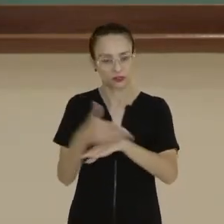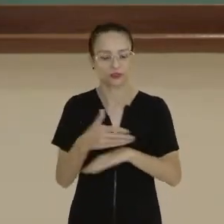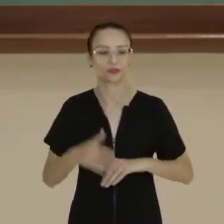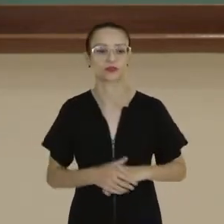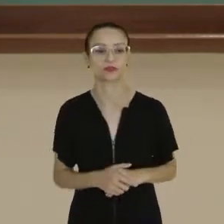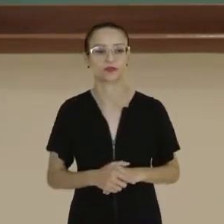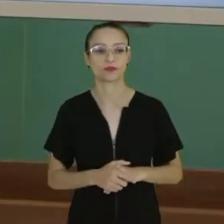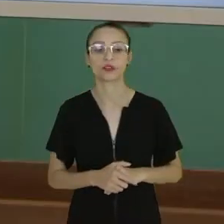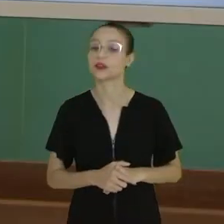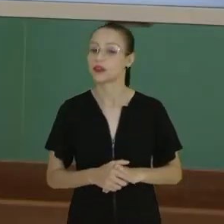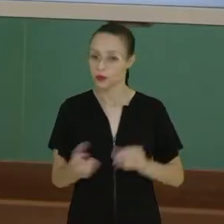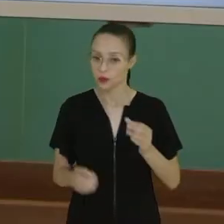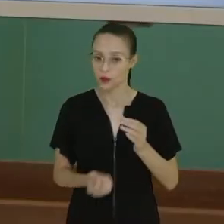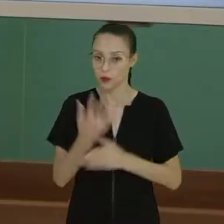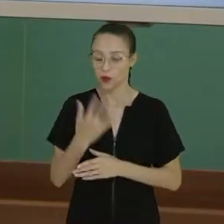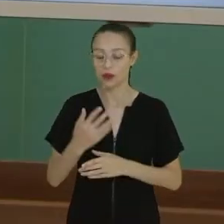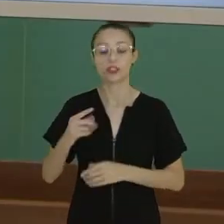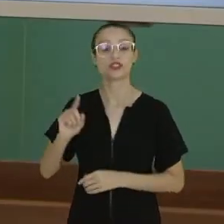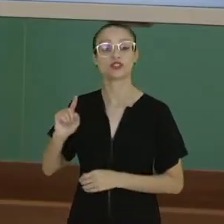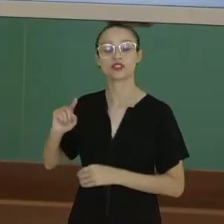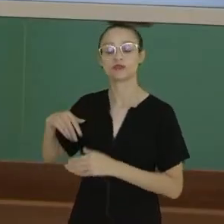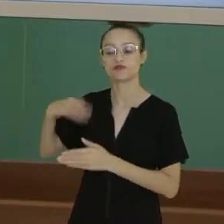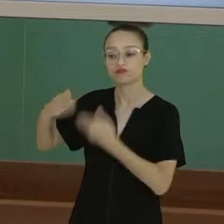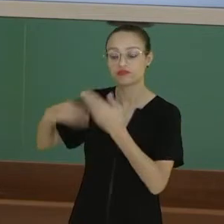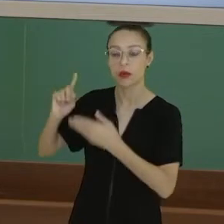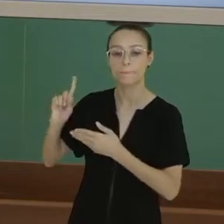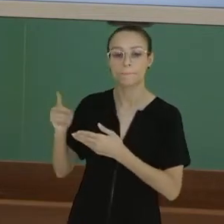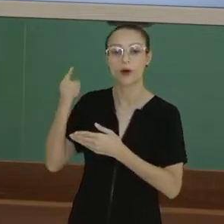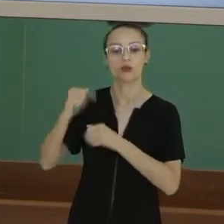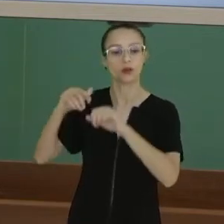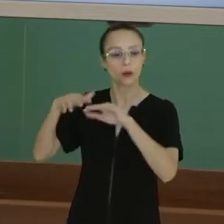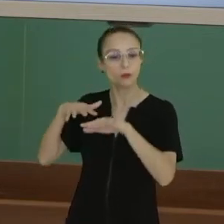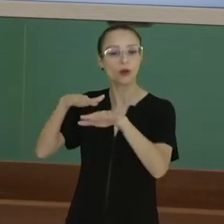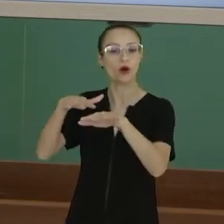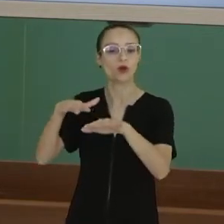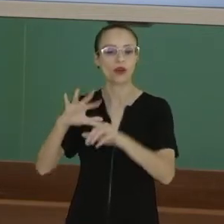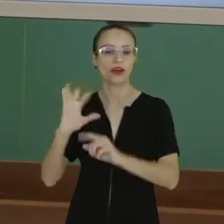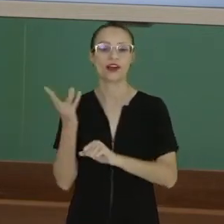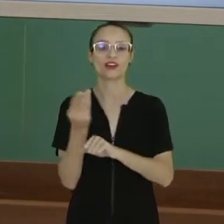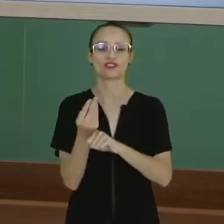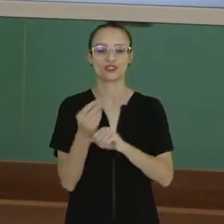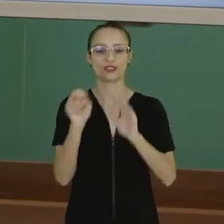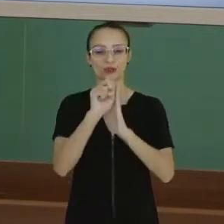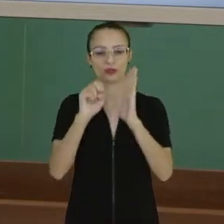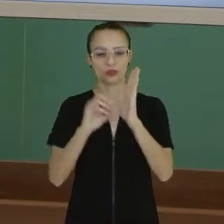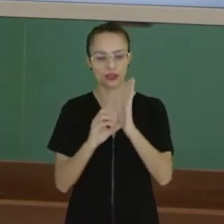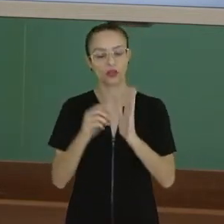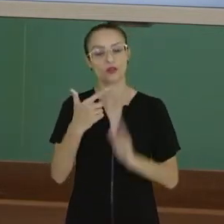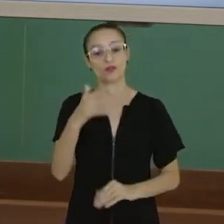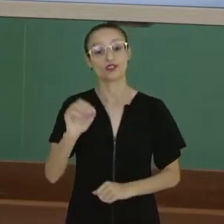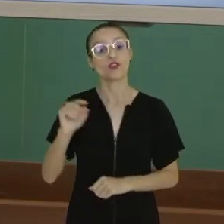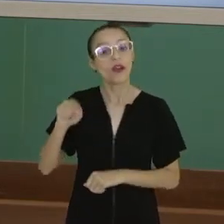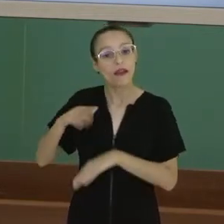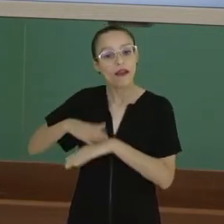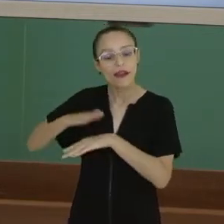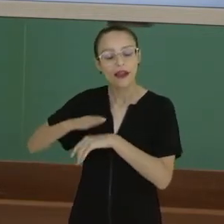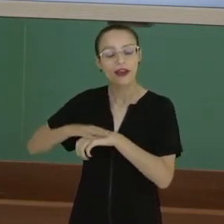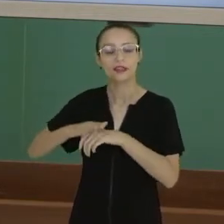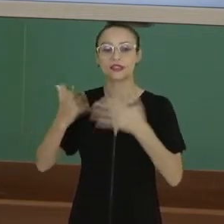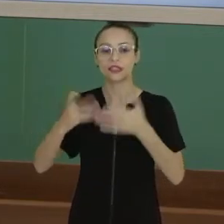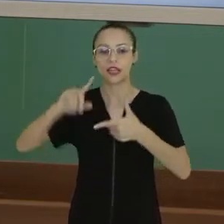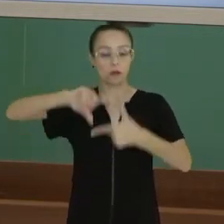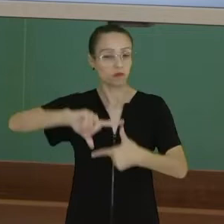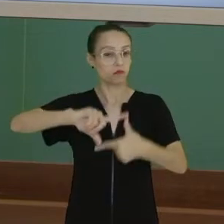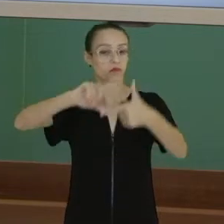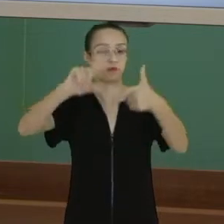Tem suas origens nas vanguardas artísticas do século XX, né? As vanguardas que pretendiam fazer o quê? Romper, né? Com a obra que